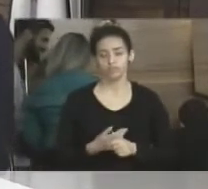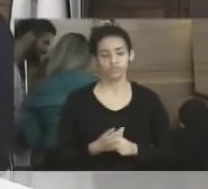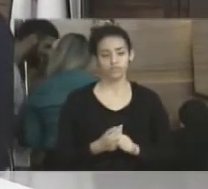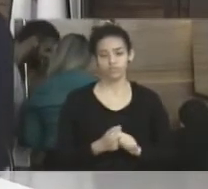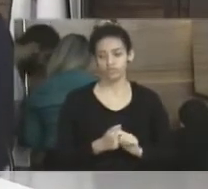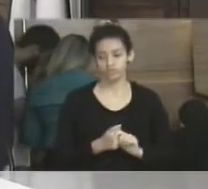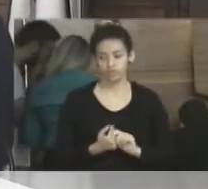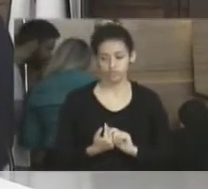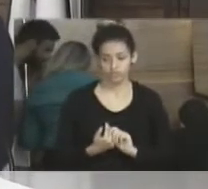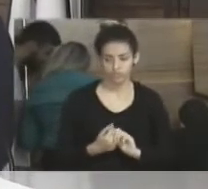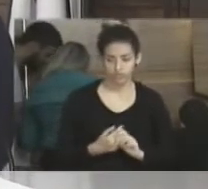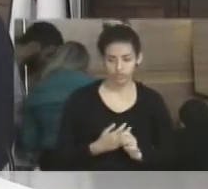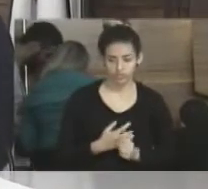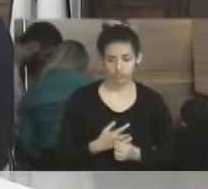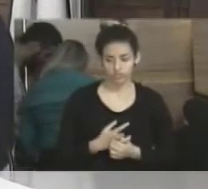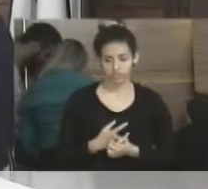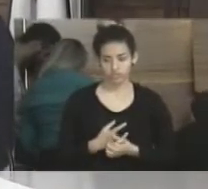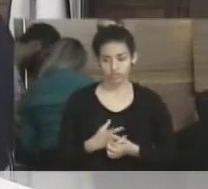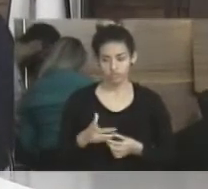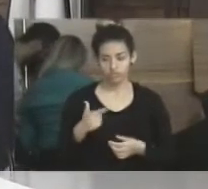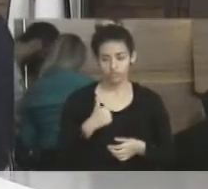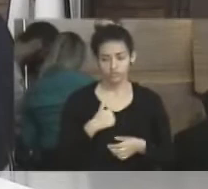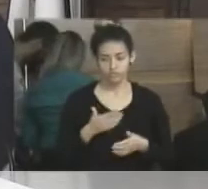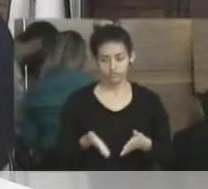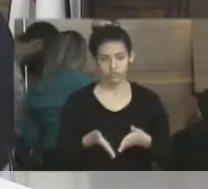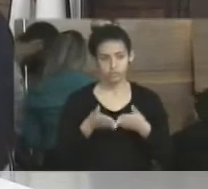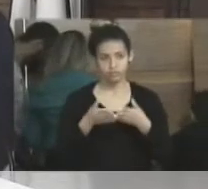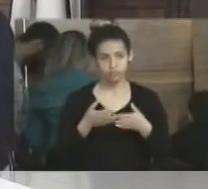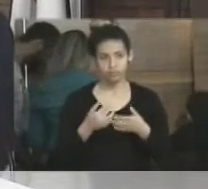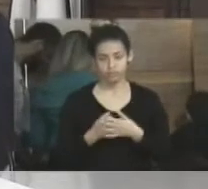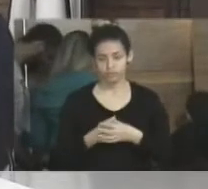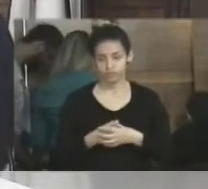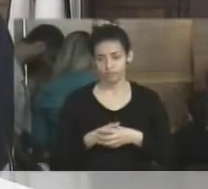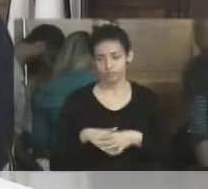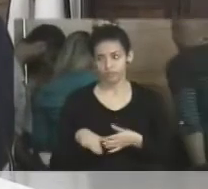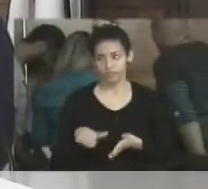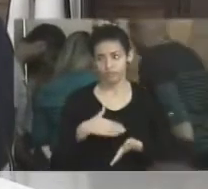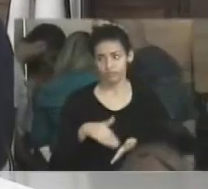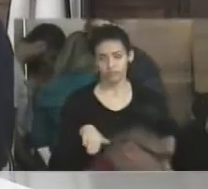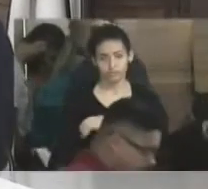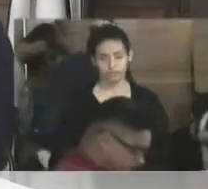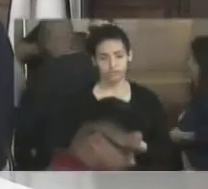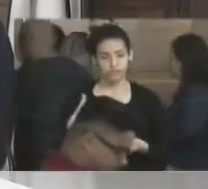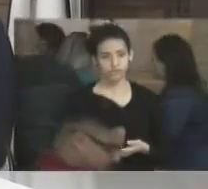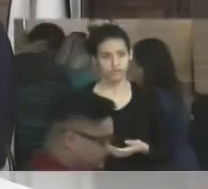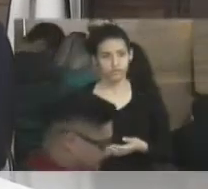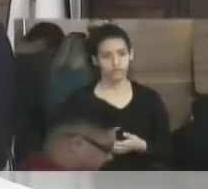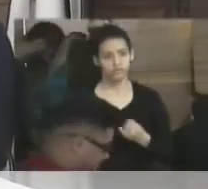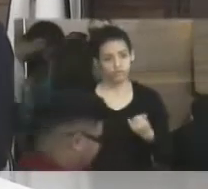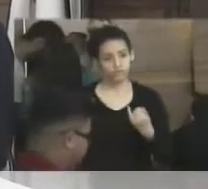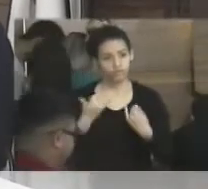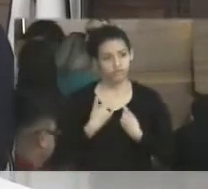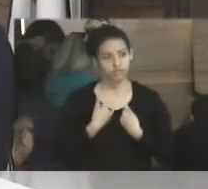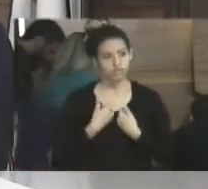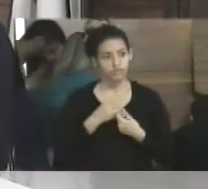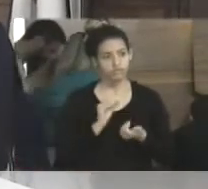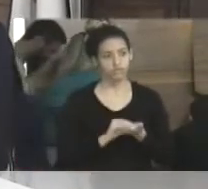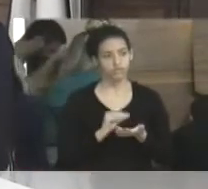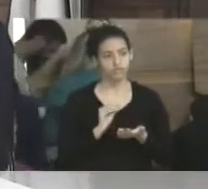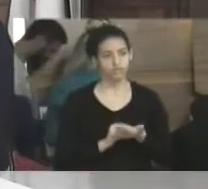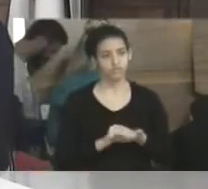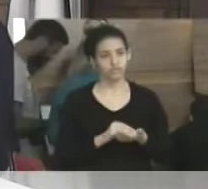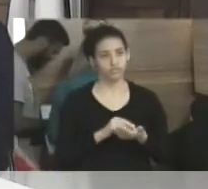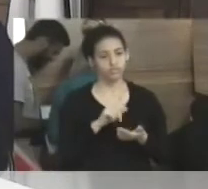É um requerimento onde eu solicito à Secretaria de Saúde informações sobre a falta de